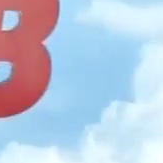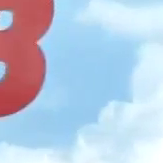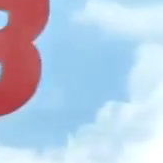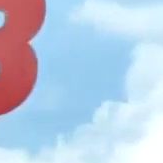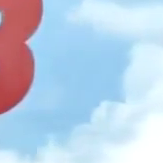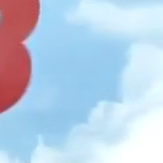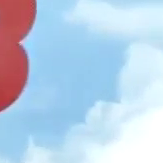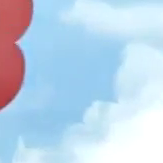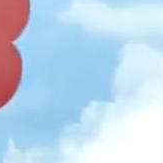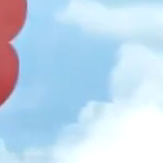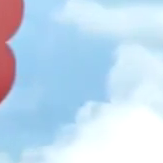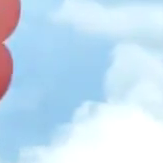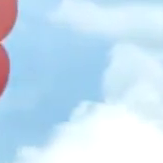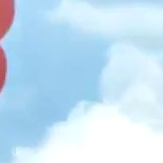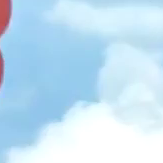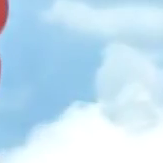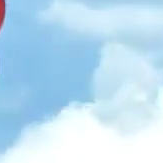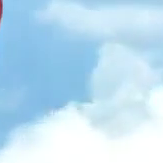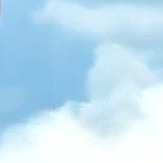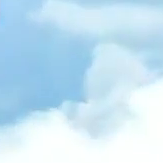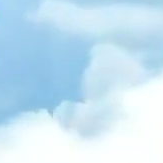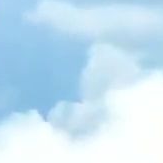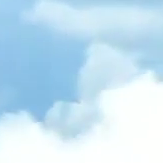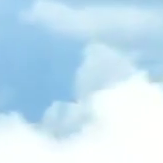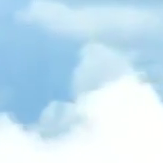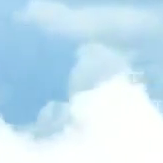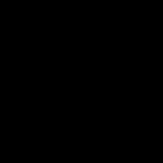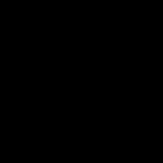Parabéns a toda a família da Fundação Altino Ventura. Obrigado.